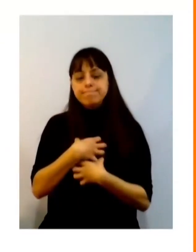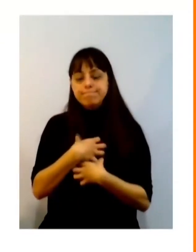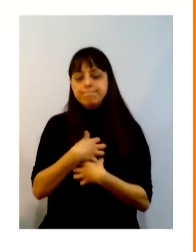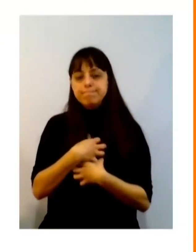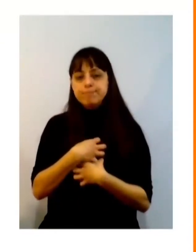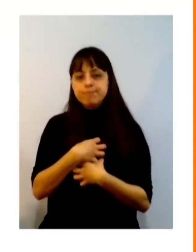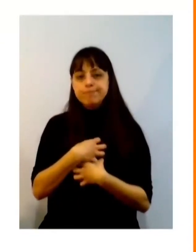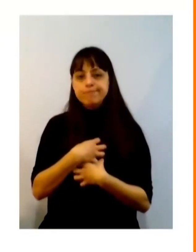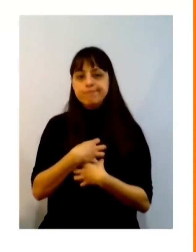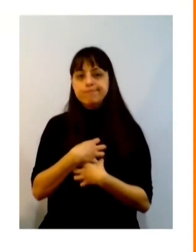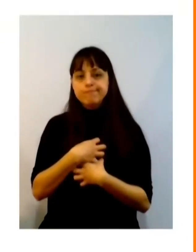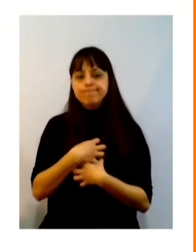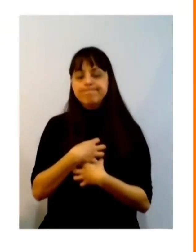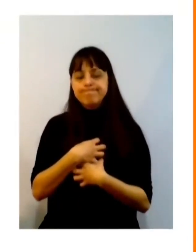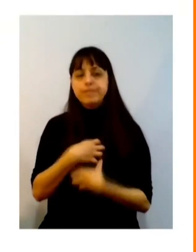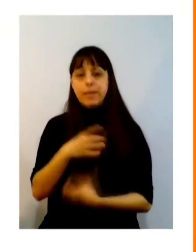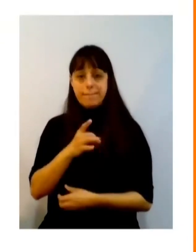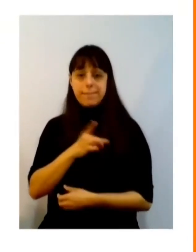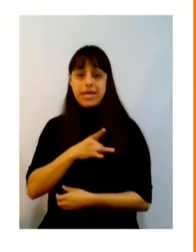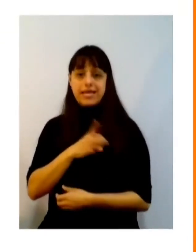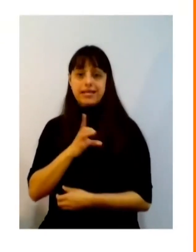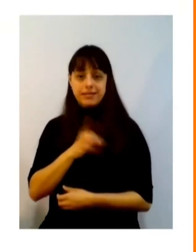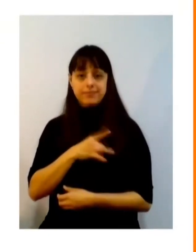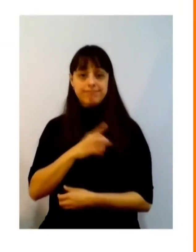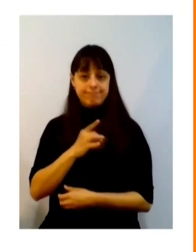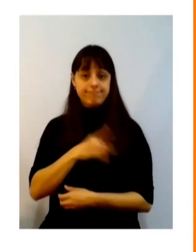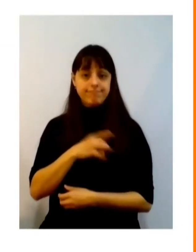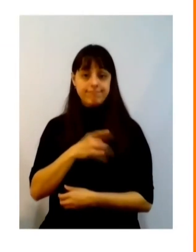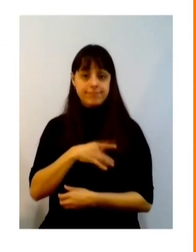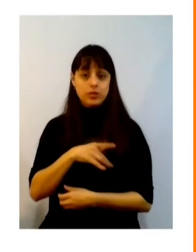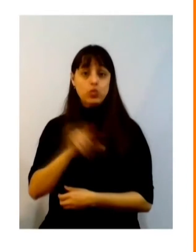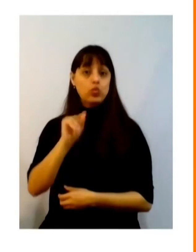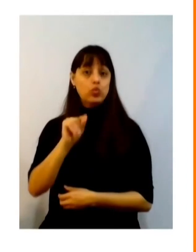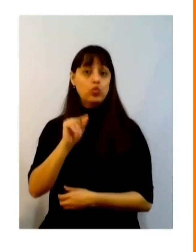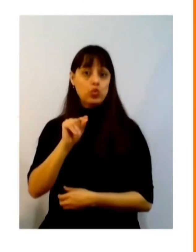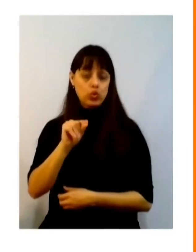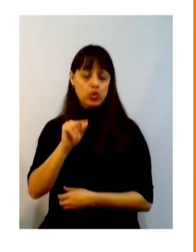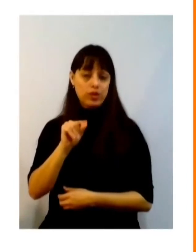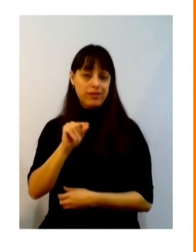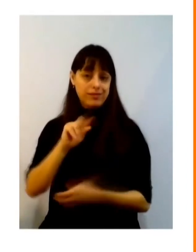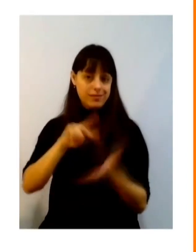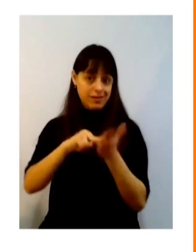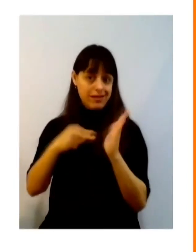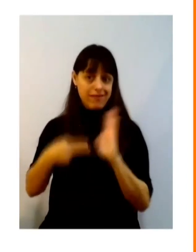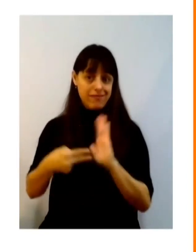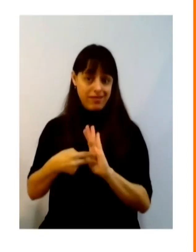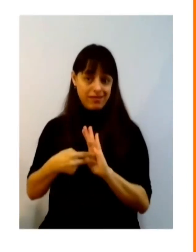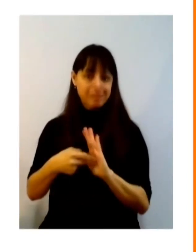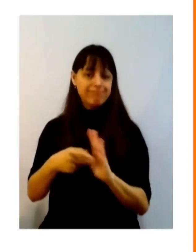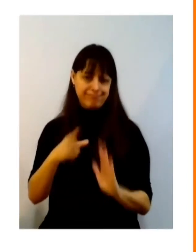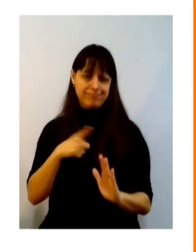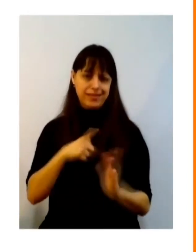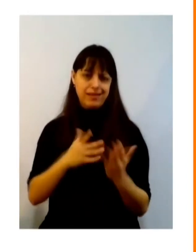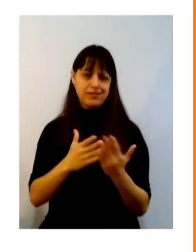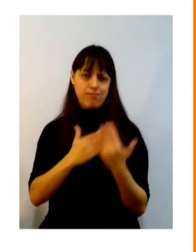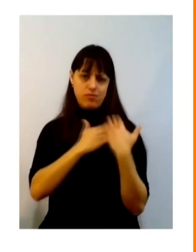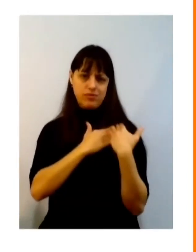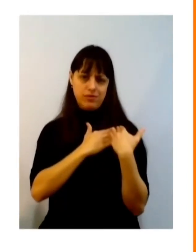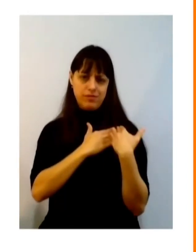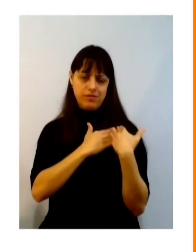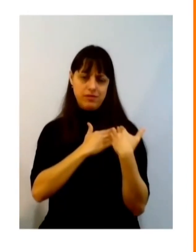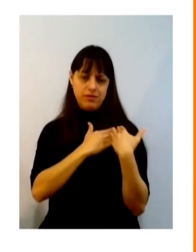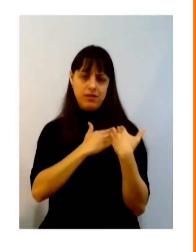com medo até assim tipo o que que traz essa responsabilidade entendeu eu não faria isso se não tivesse muita gente